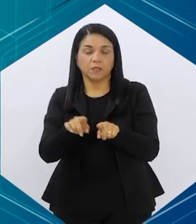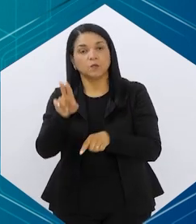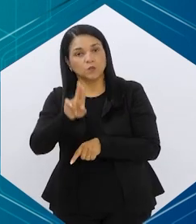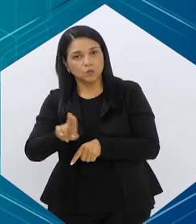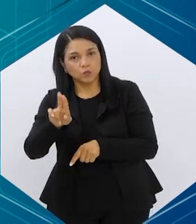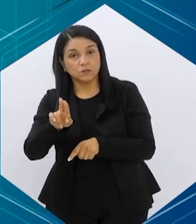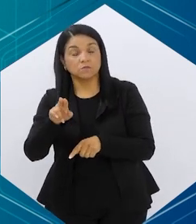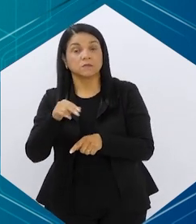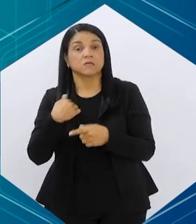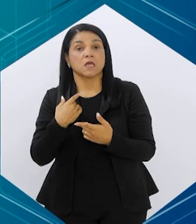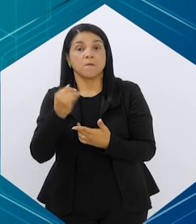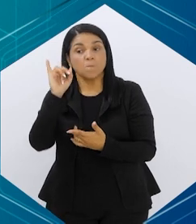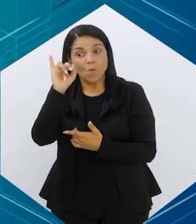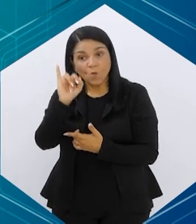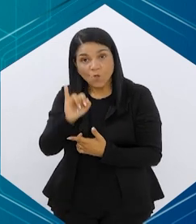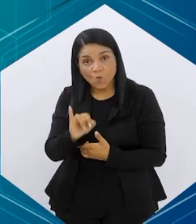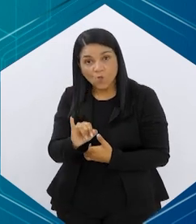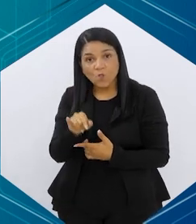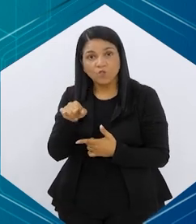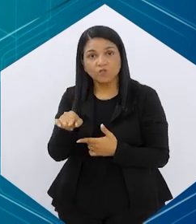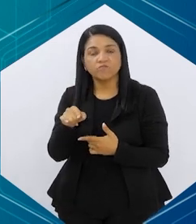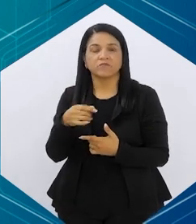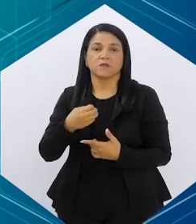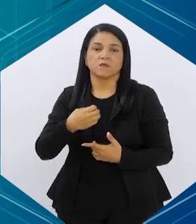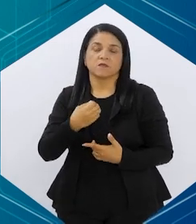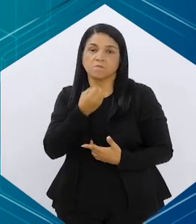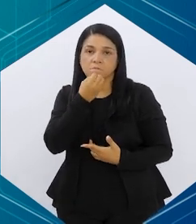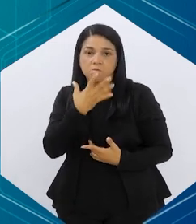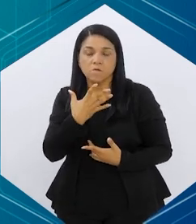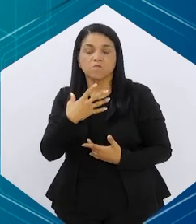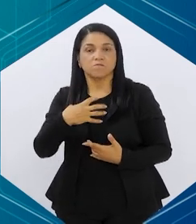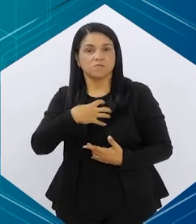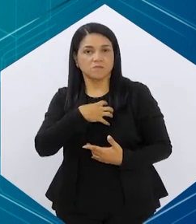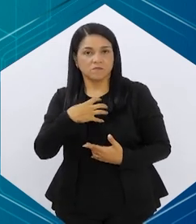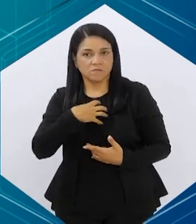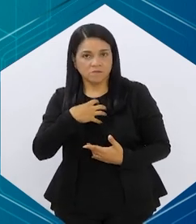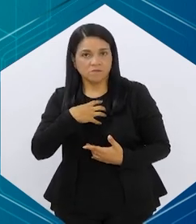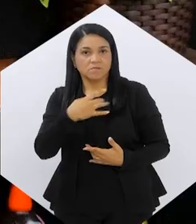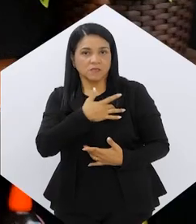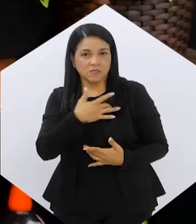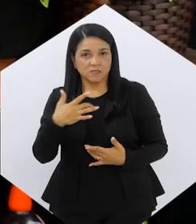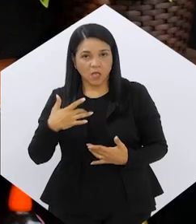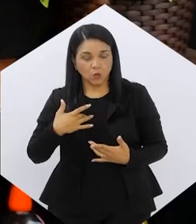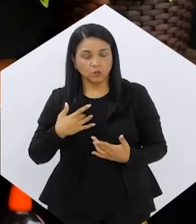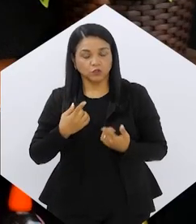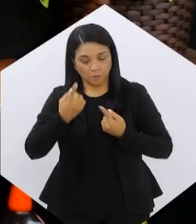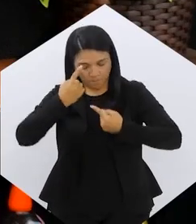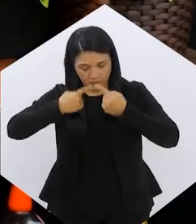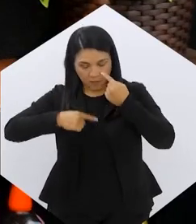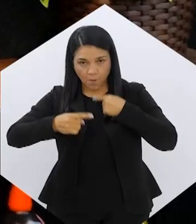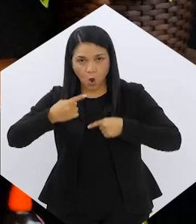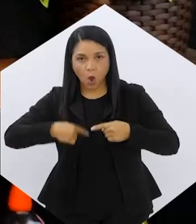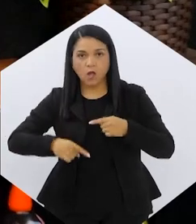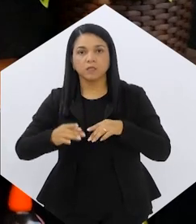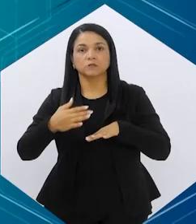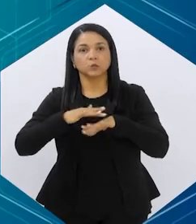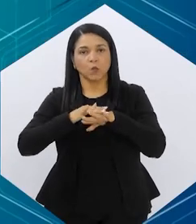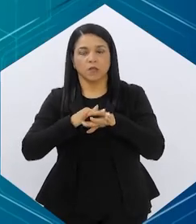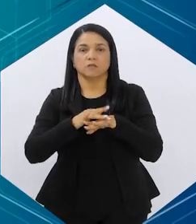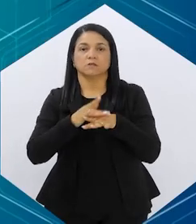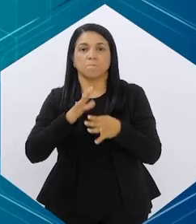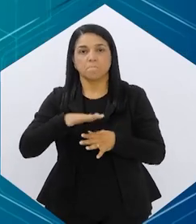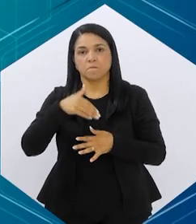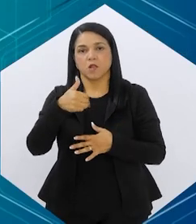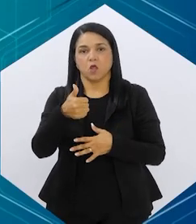E a perda de peso vai ter um efeito benéfico na melhoria aí do próprio sintoma da questão metabólica envolvida, né. Então,